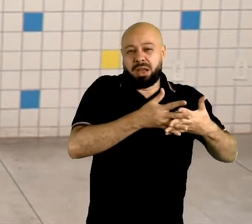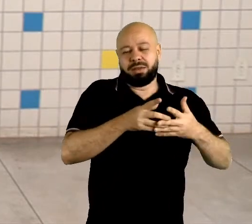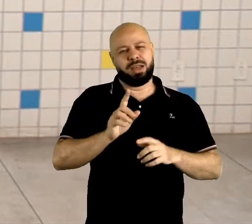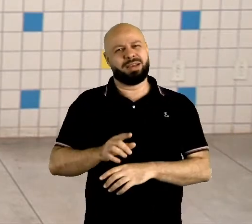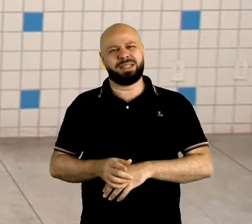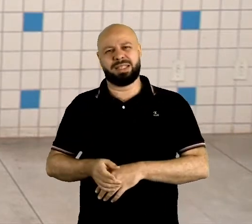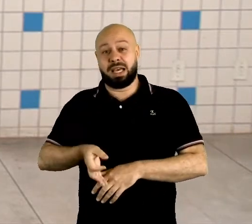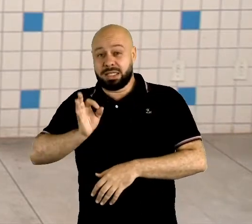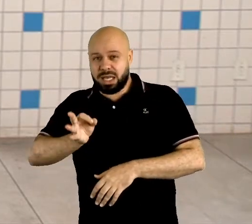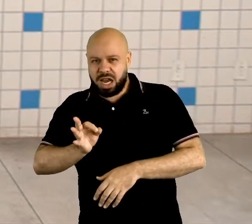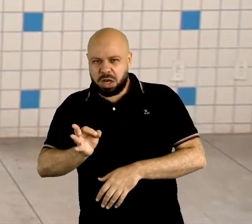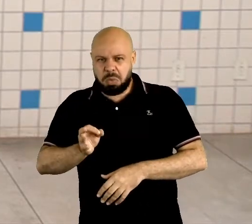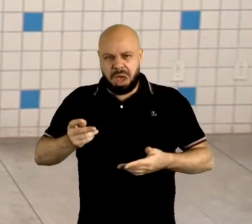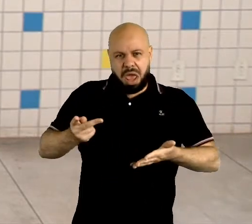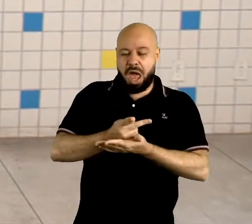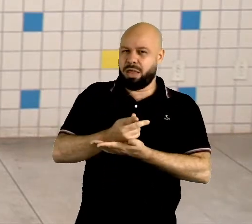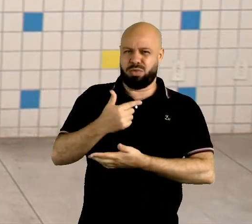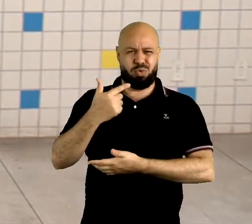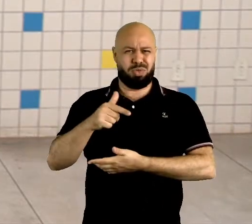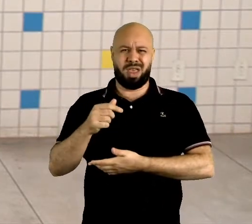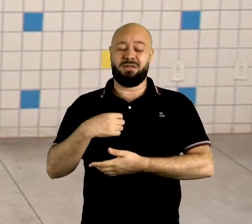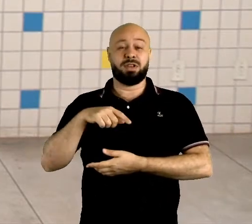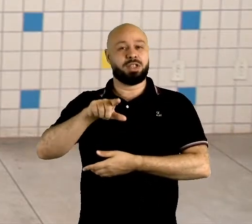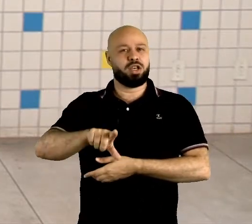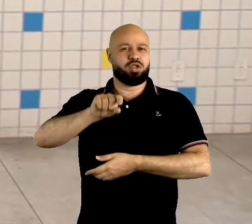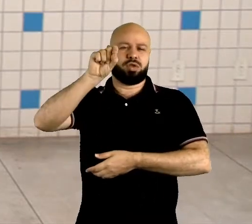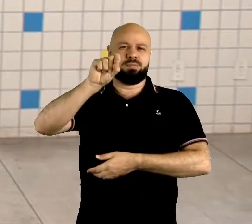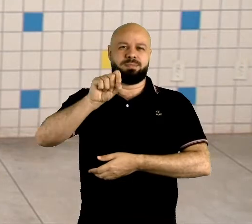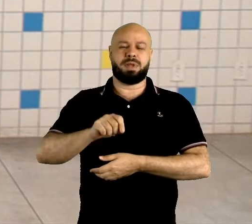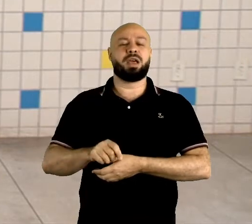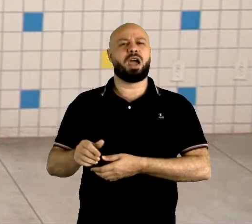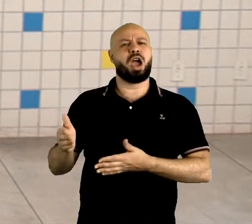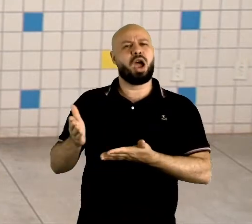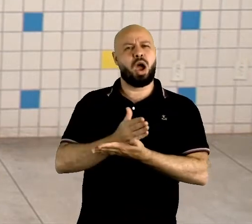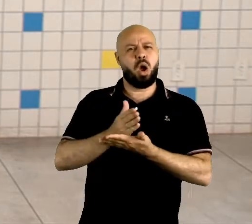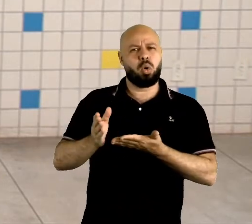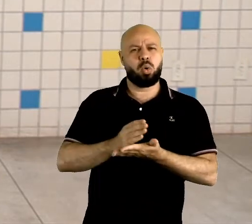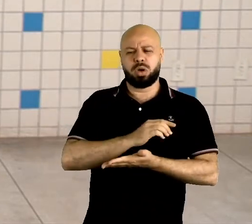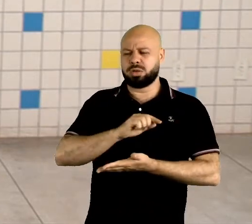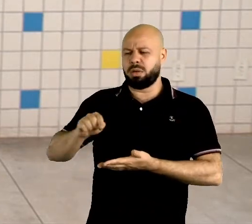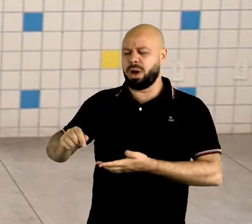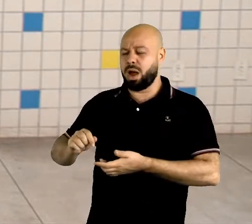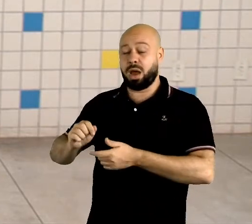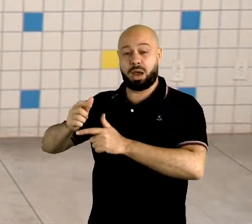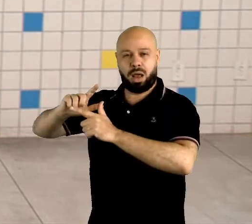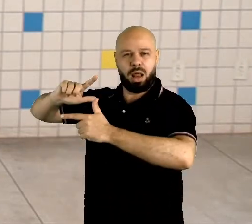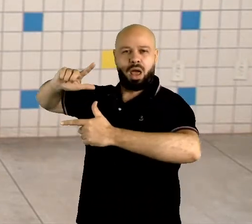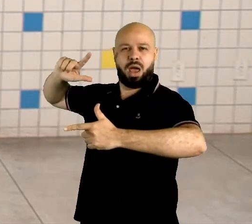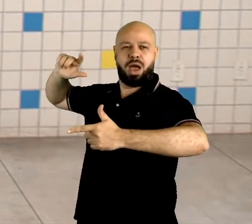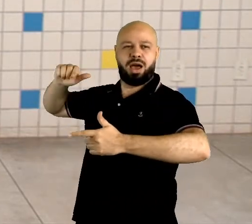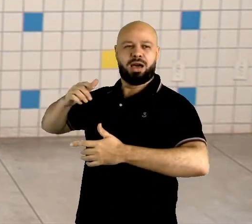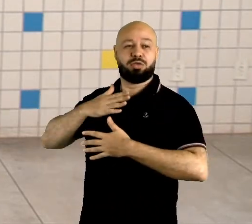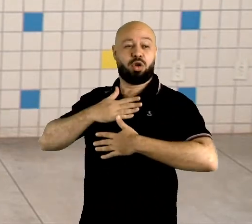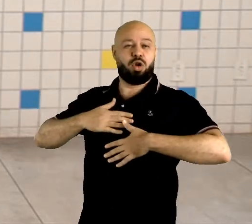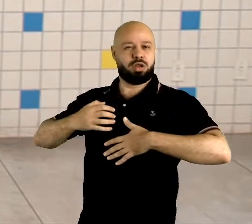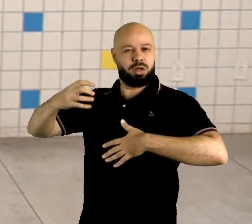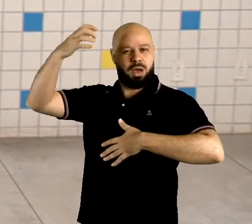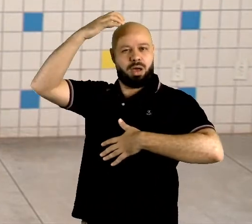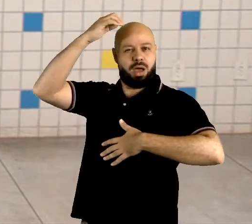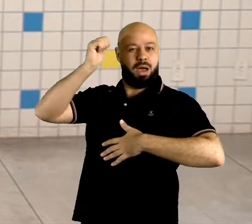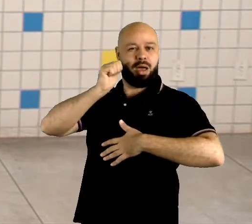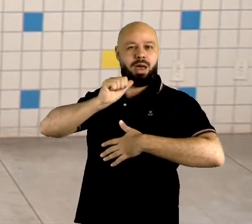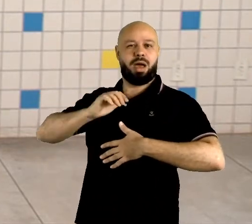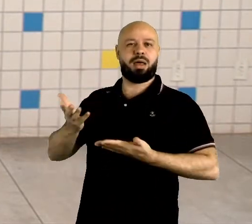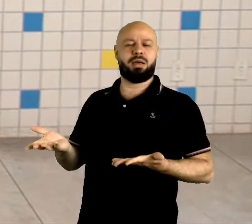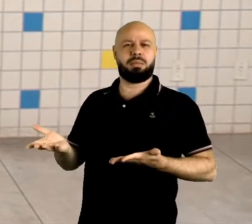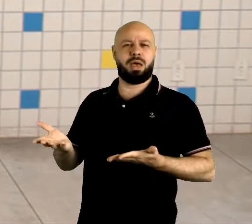que você prefere. Tem pessoas que preferem o inglês britânico, porque acham ele mais clássico, né? O inglês da rainha. Enquanto tem